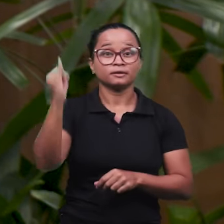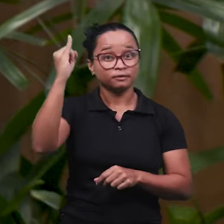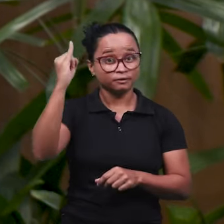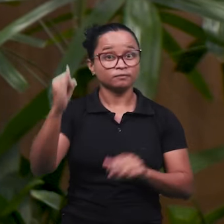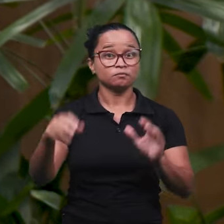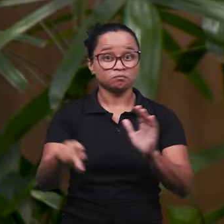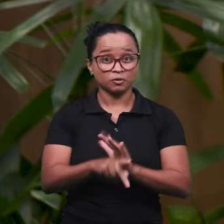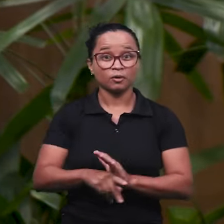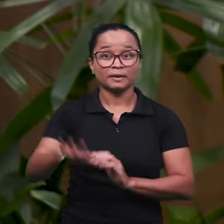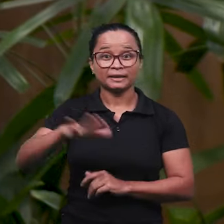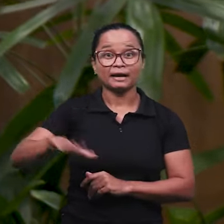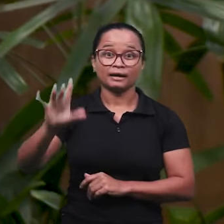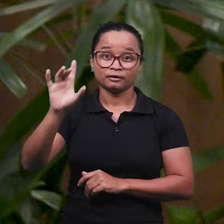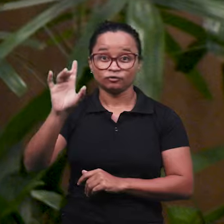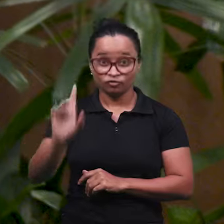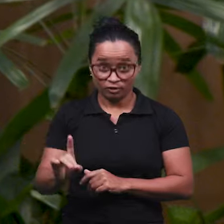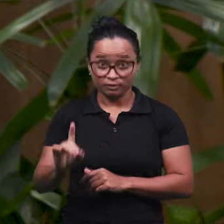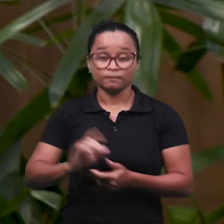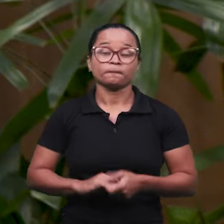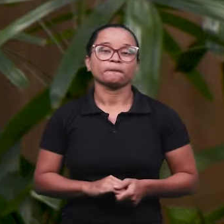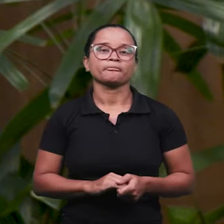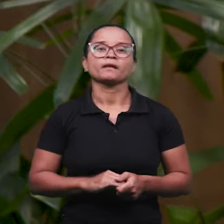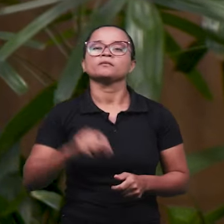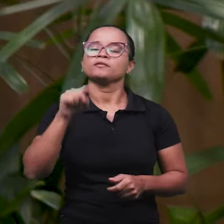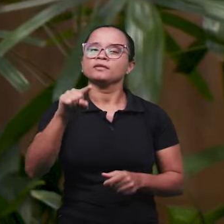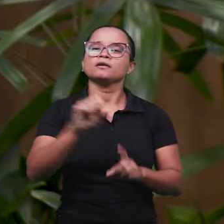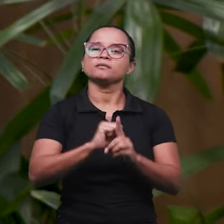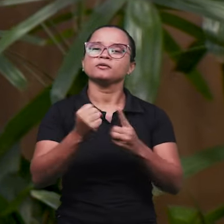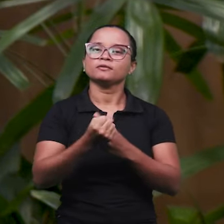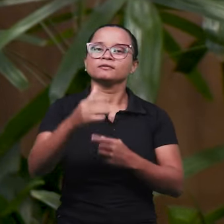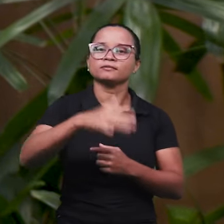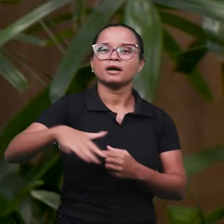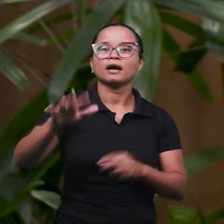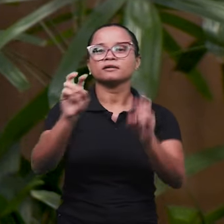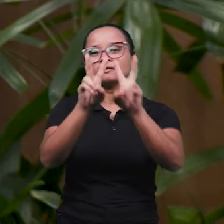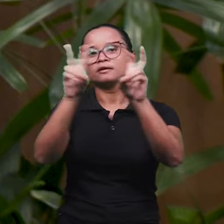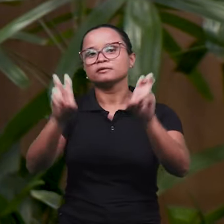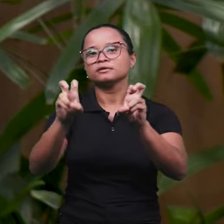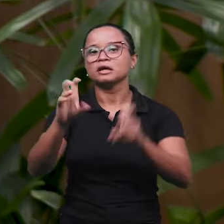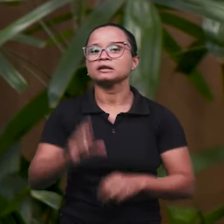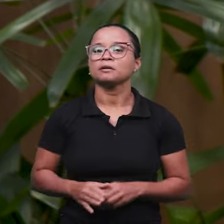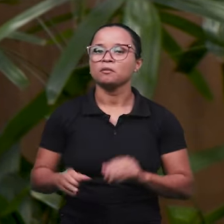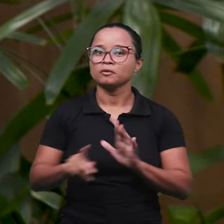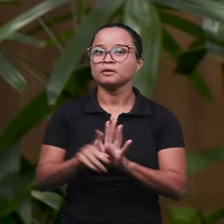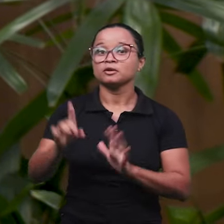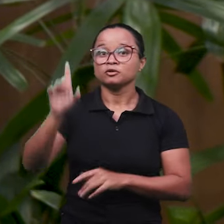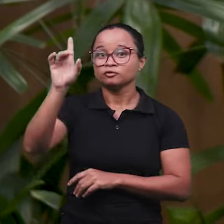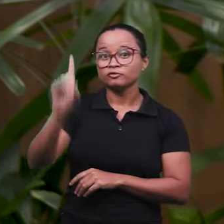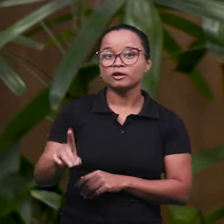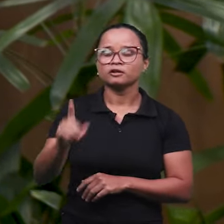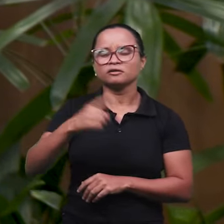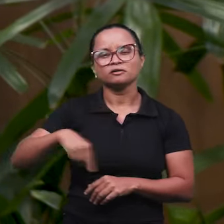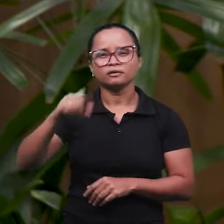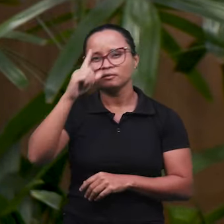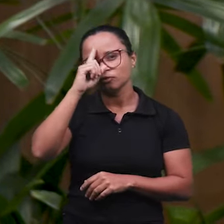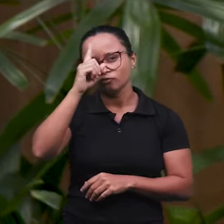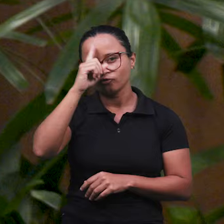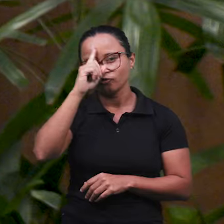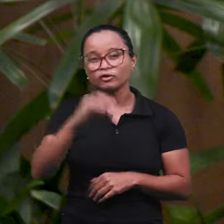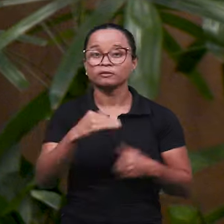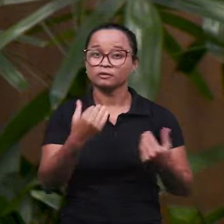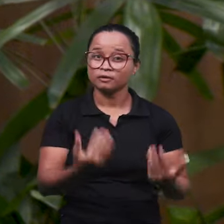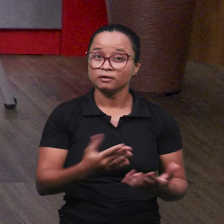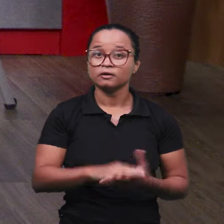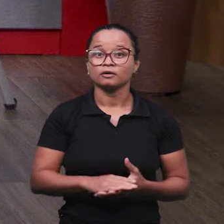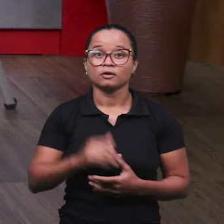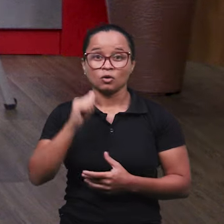esclarecendo a você e também a toda a sociedade acerca de temas relevantes do Direito, como nós lidamos no nosso cotidiano. Estamos aqui com